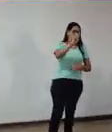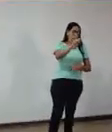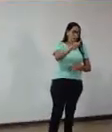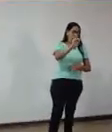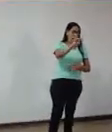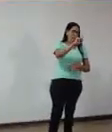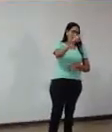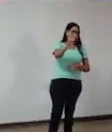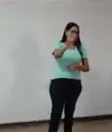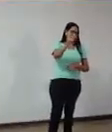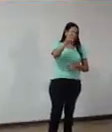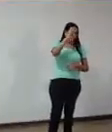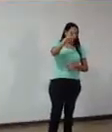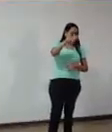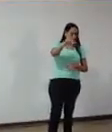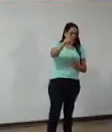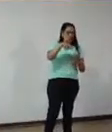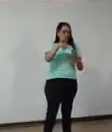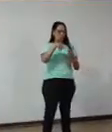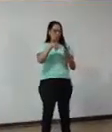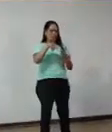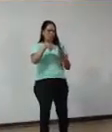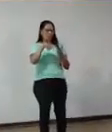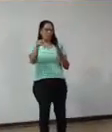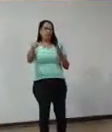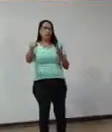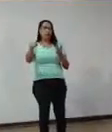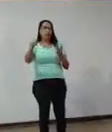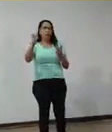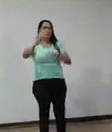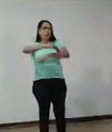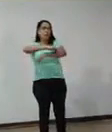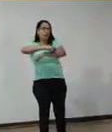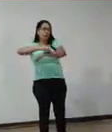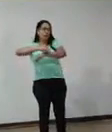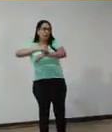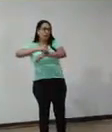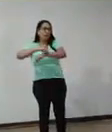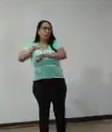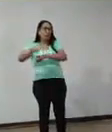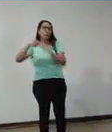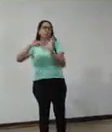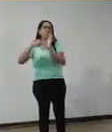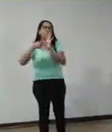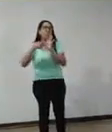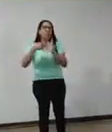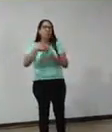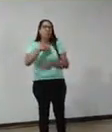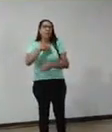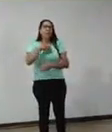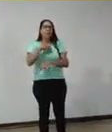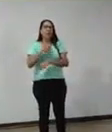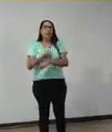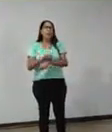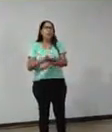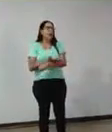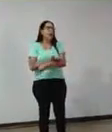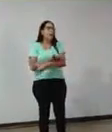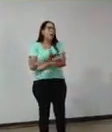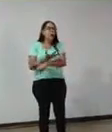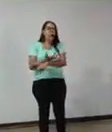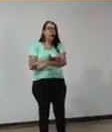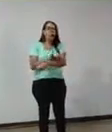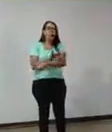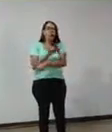mistura de tudo isso. E o artista, ele não precisa ser só emoção, ele é uma mistura de tudo também.